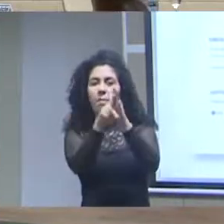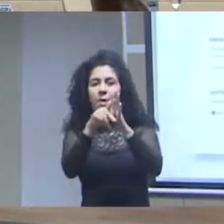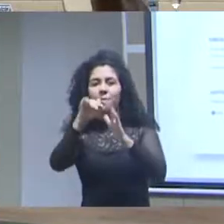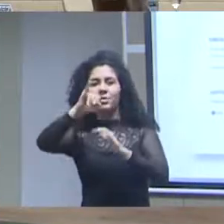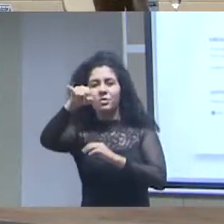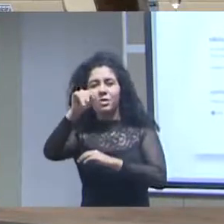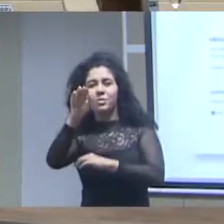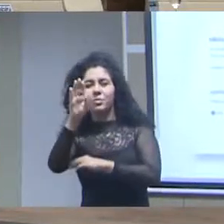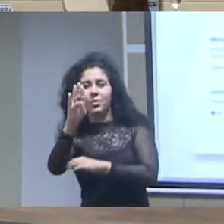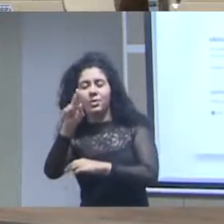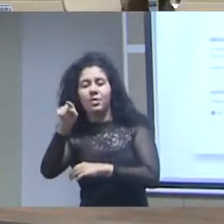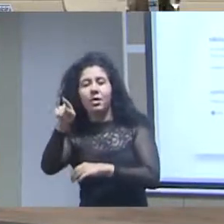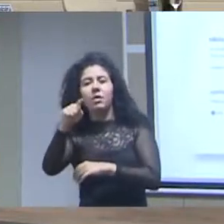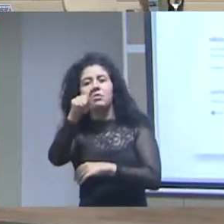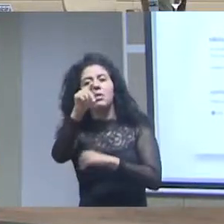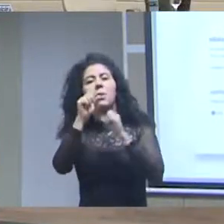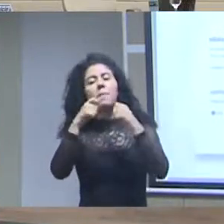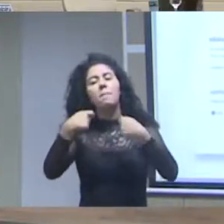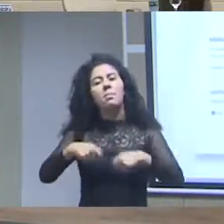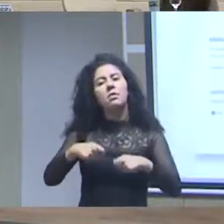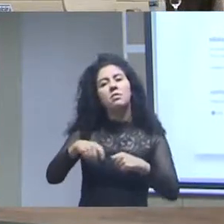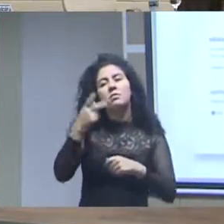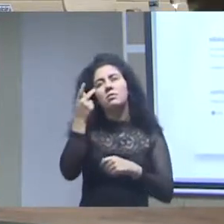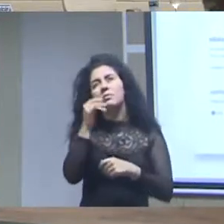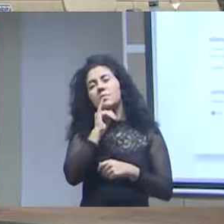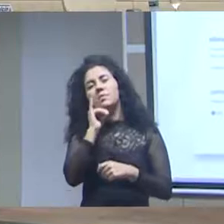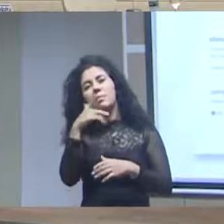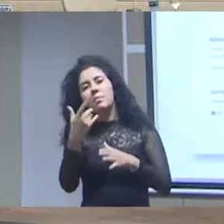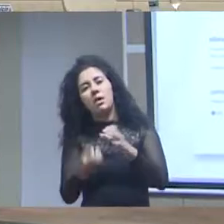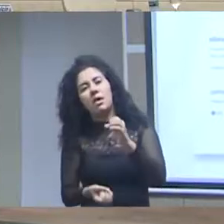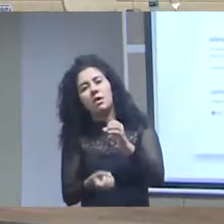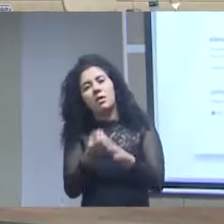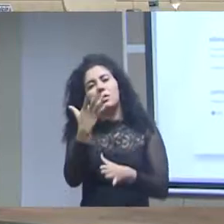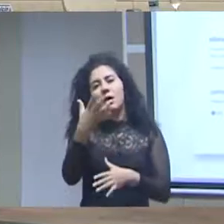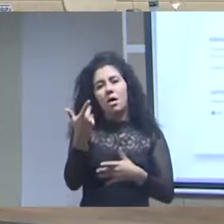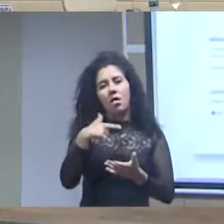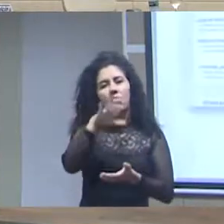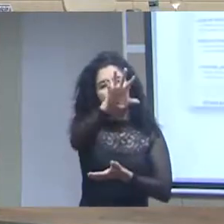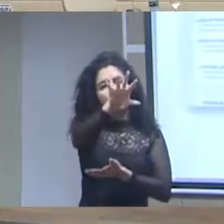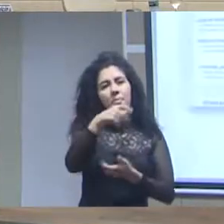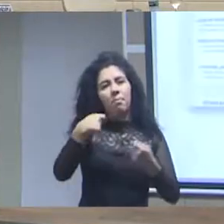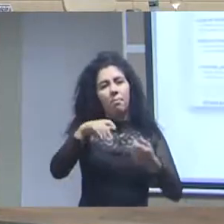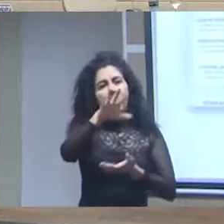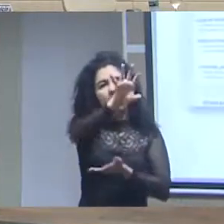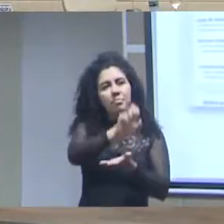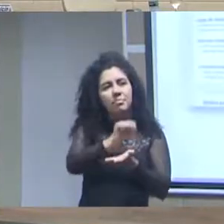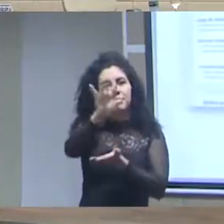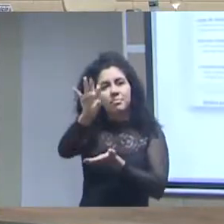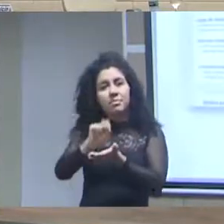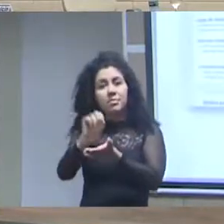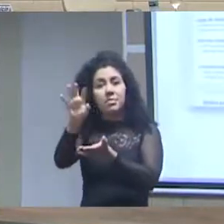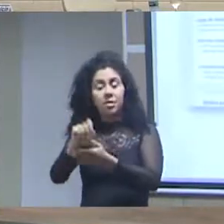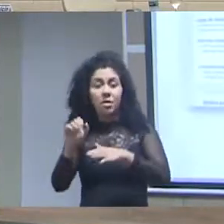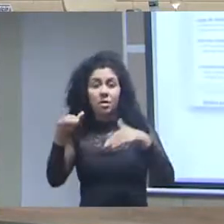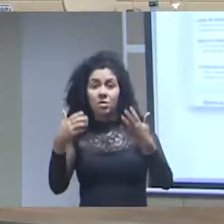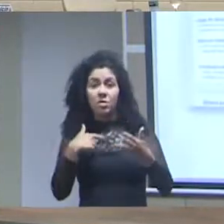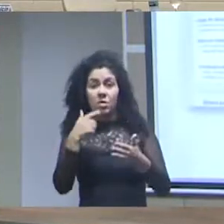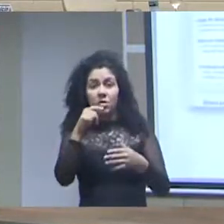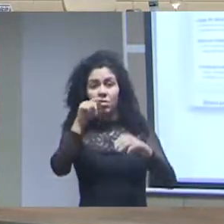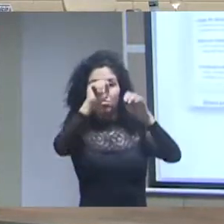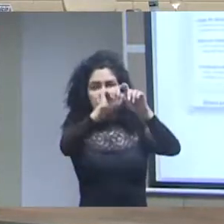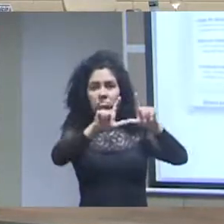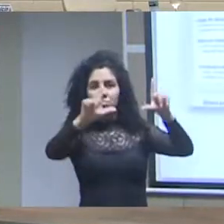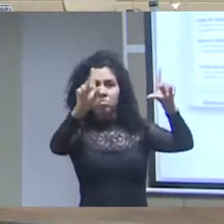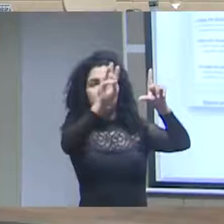exatamente o que a gente criou então essa eu acho que foi a experiência e aqui então o portal de dados brasileiro também já